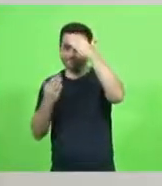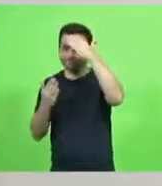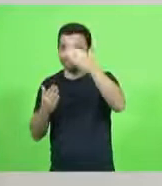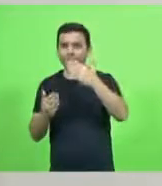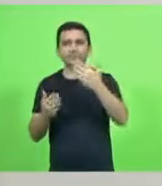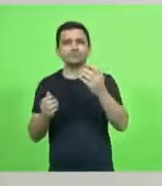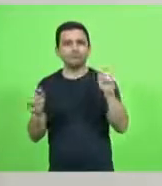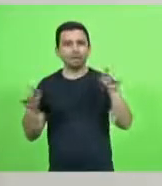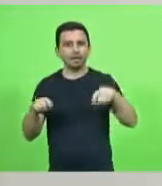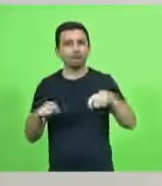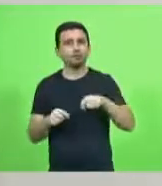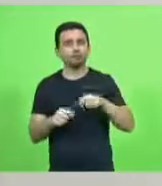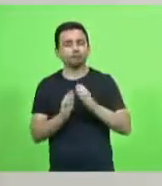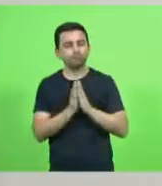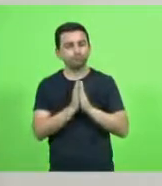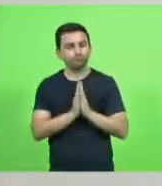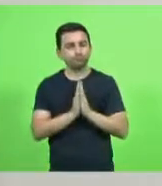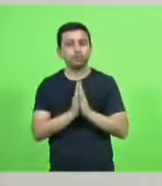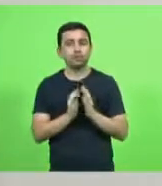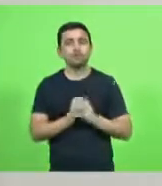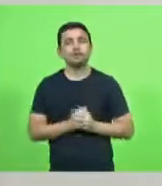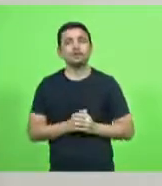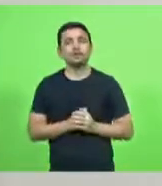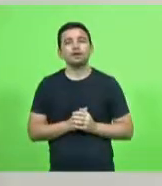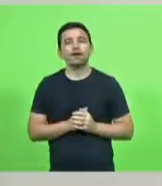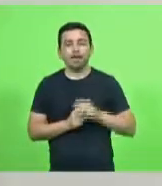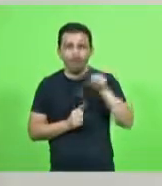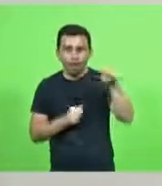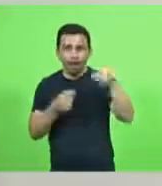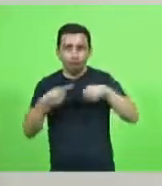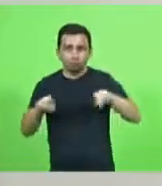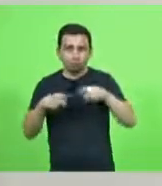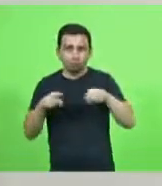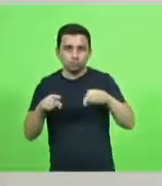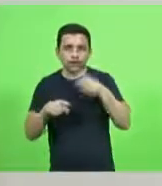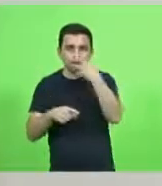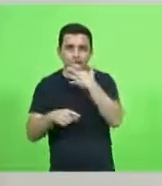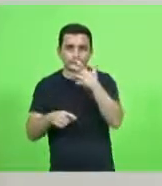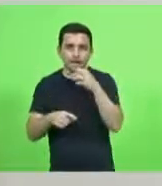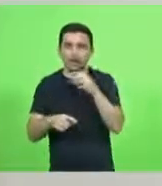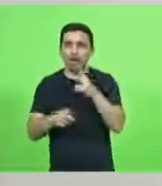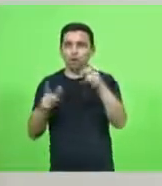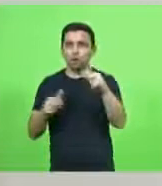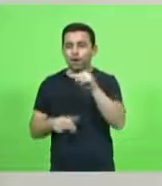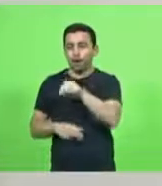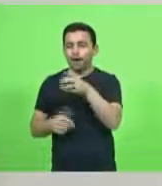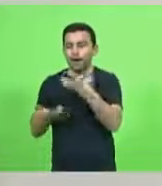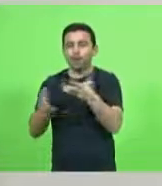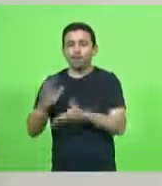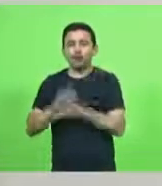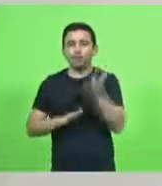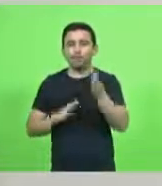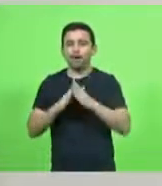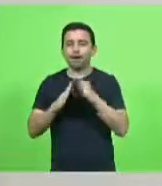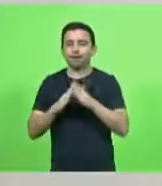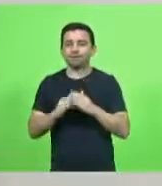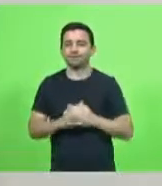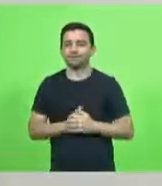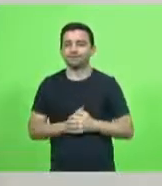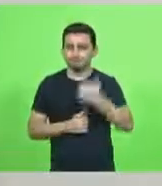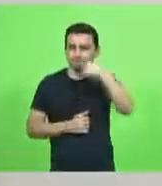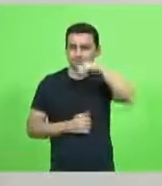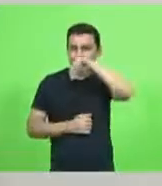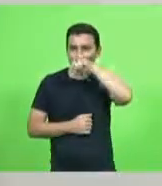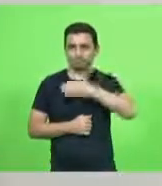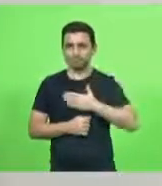de adoração quando ela cantava isso a gente sabia que ela estava dizendo eu quero ir para minha casa e dormir mamãe era essa